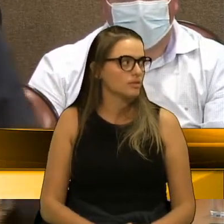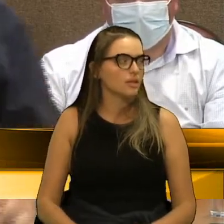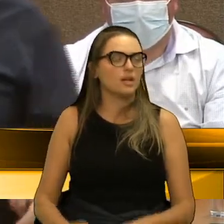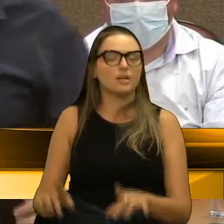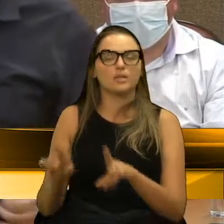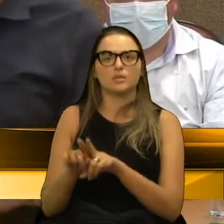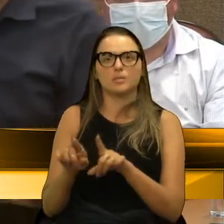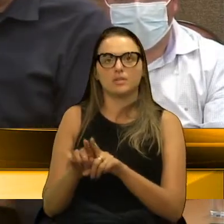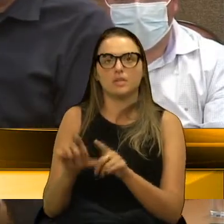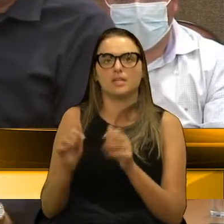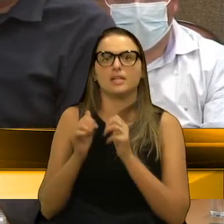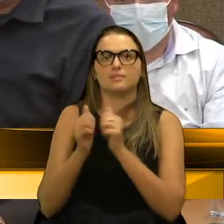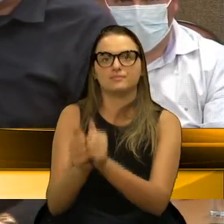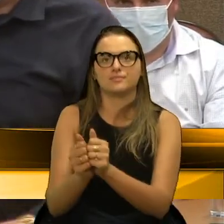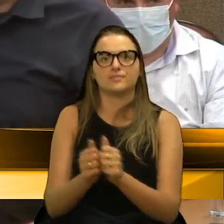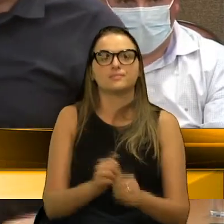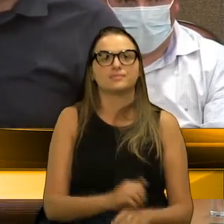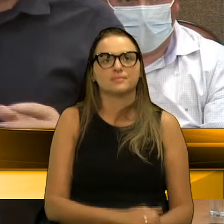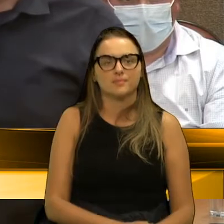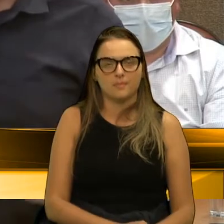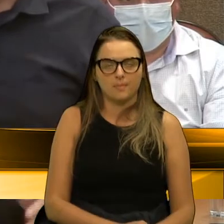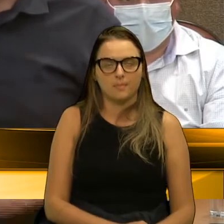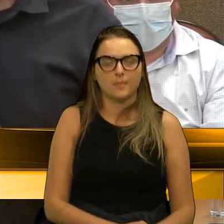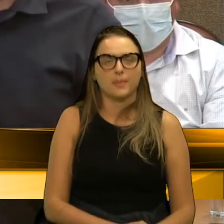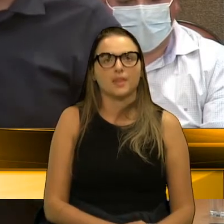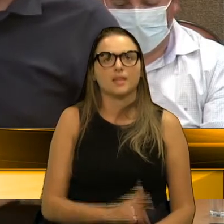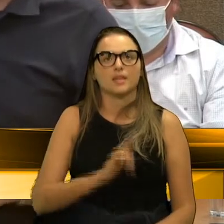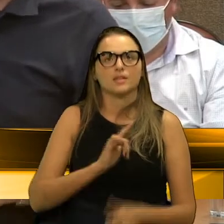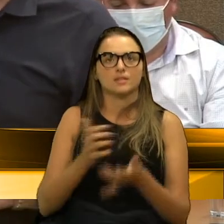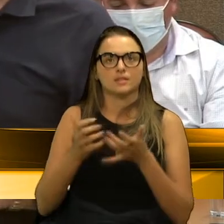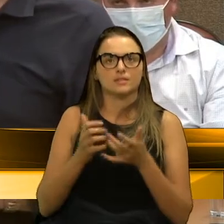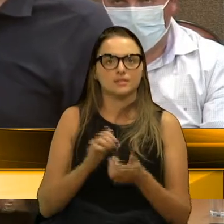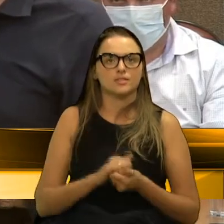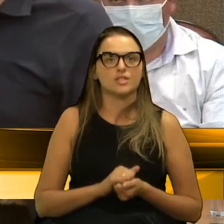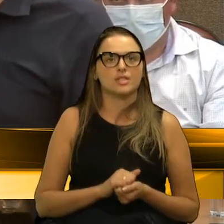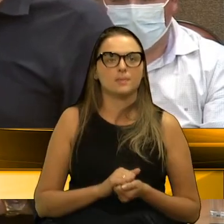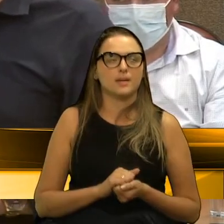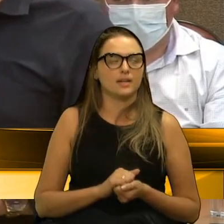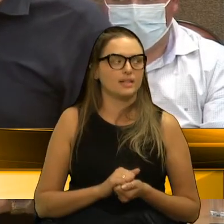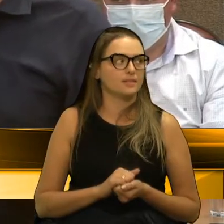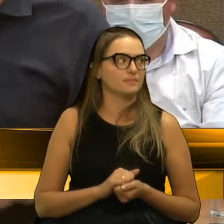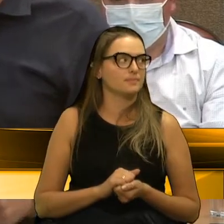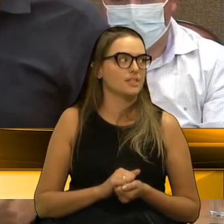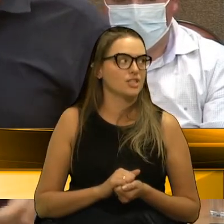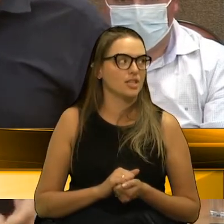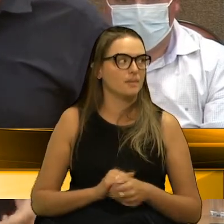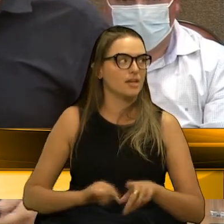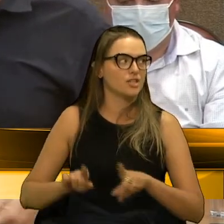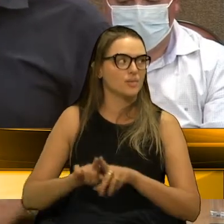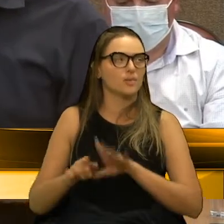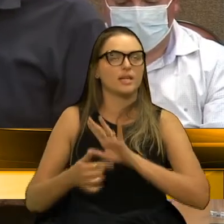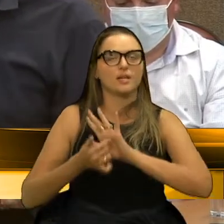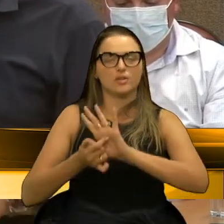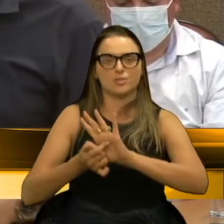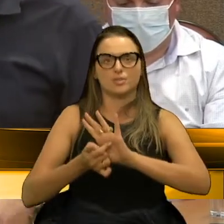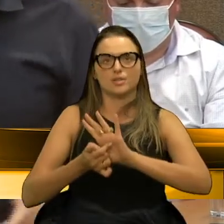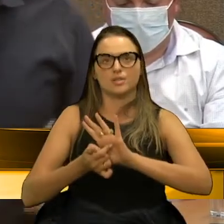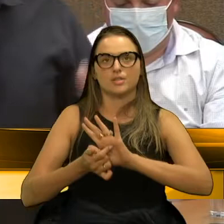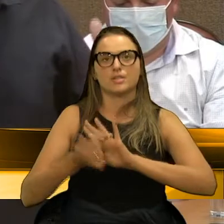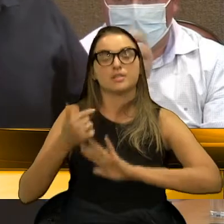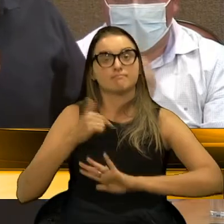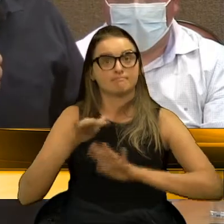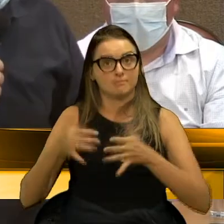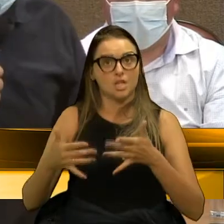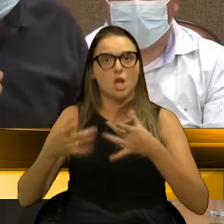que em nenhum momento ele colocou que 100% das pessoas que utilizam o passe livre são as pessoas de má índole ou que vêm para aprontar.